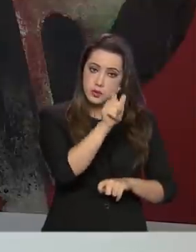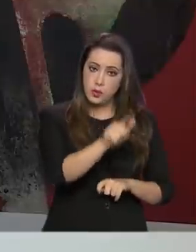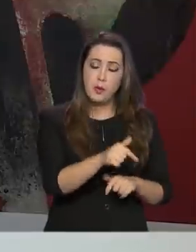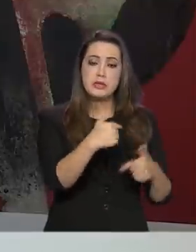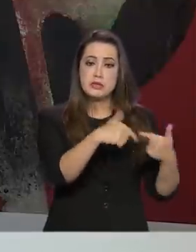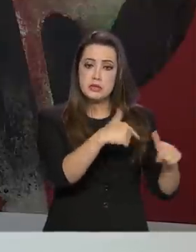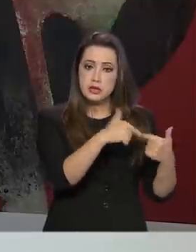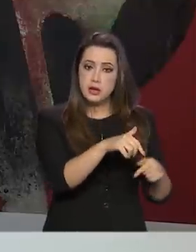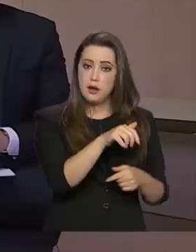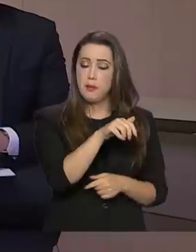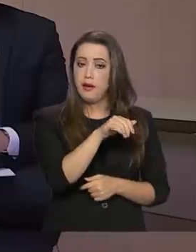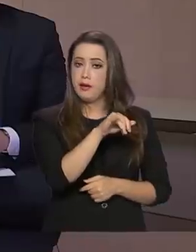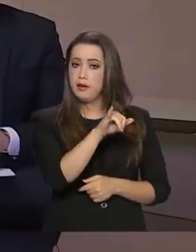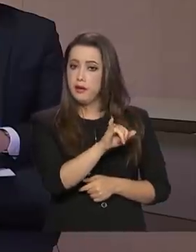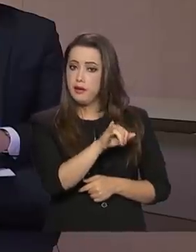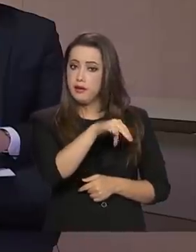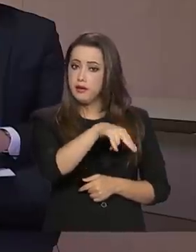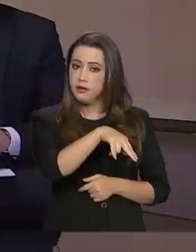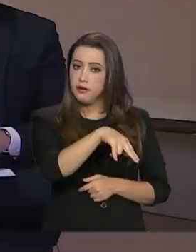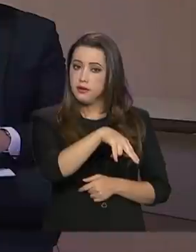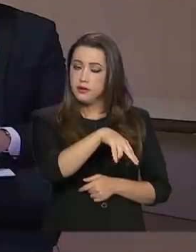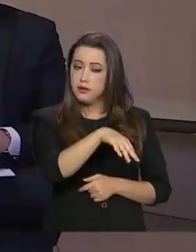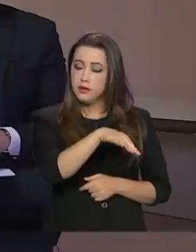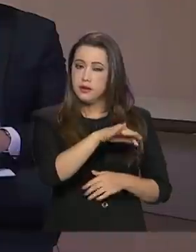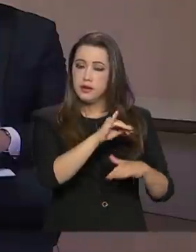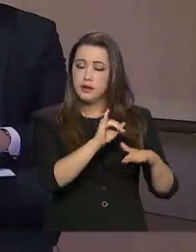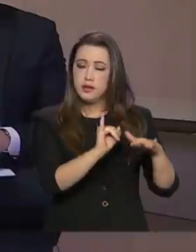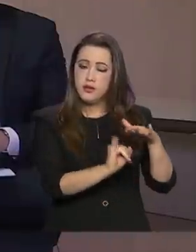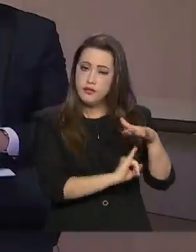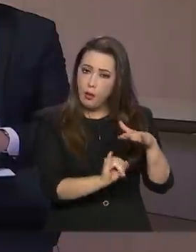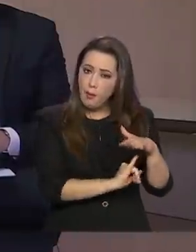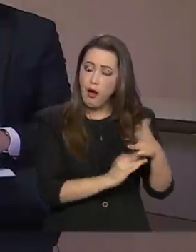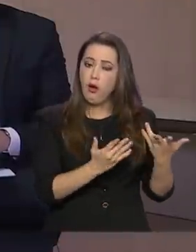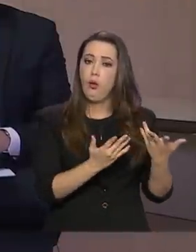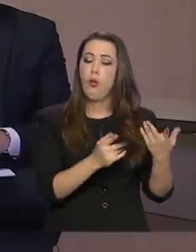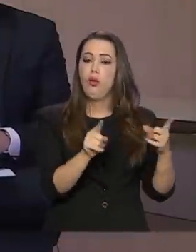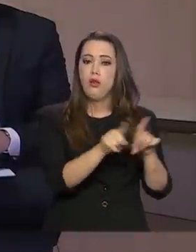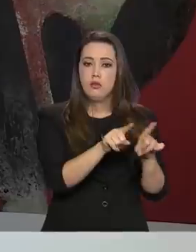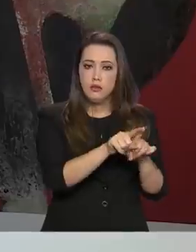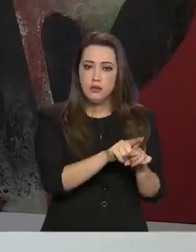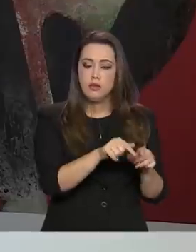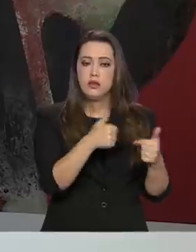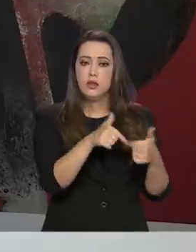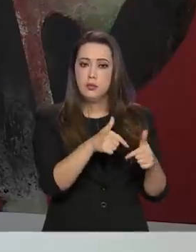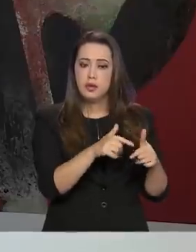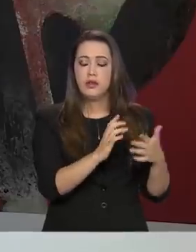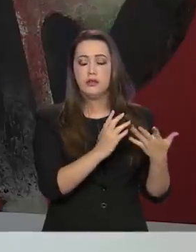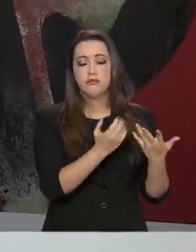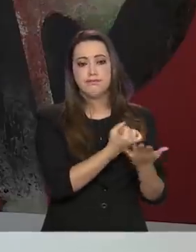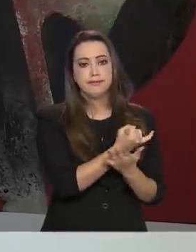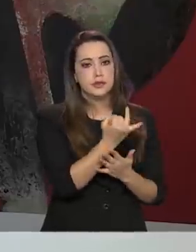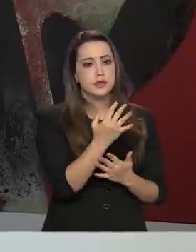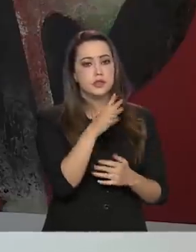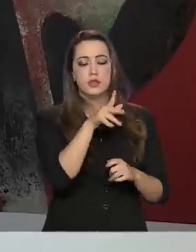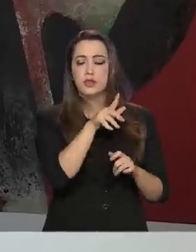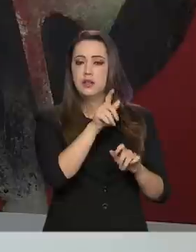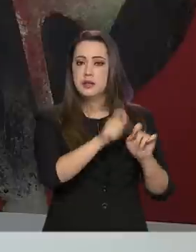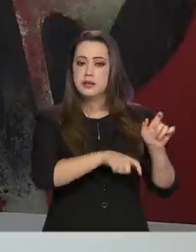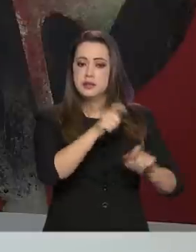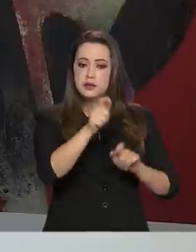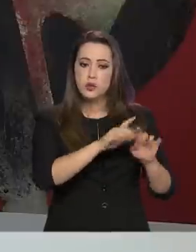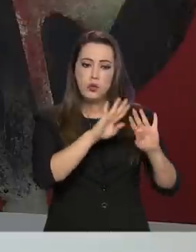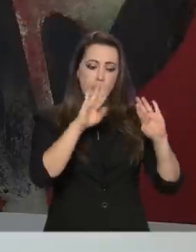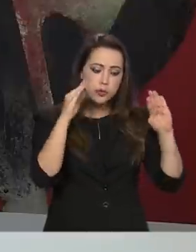em todos os desses de renda, aos empregadores informais. Então, em termos de abrangência e de